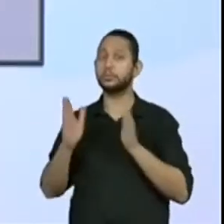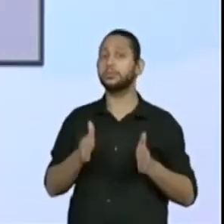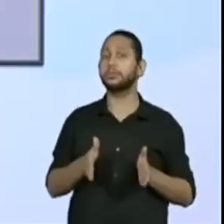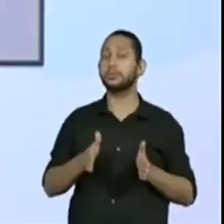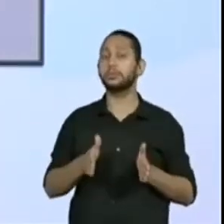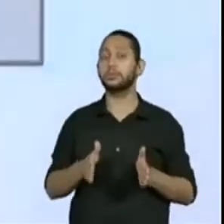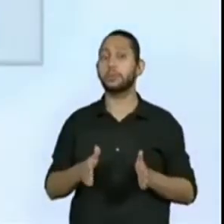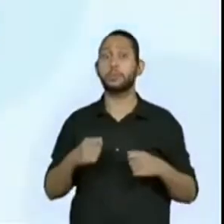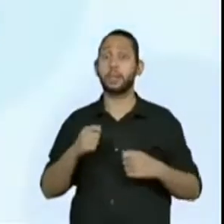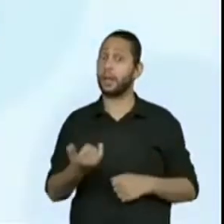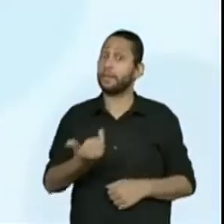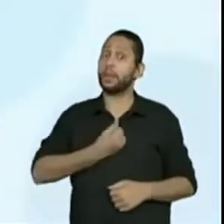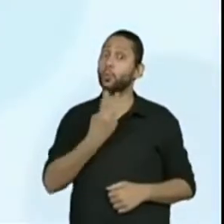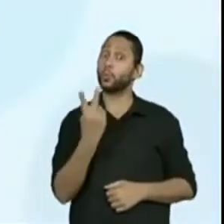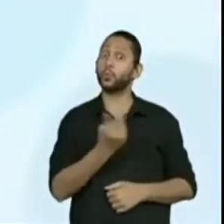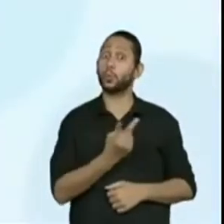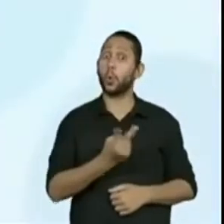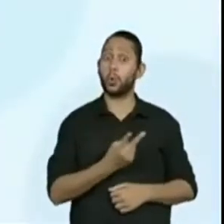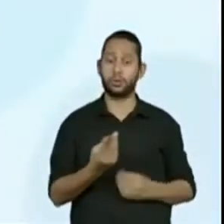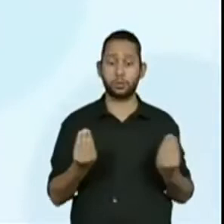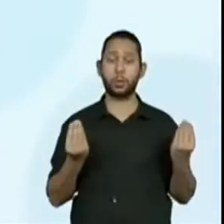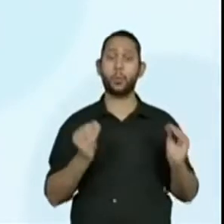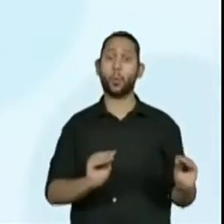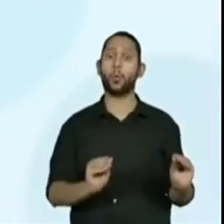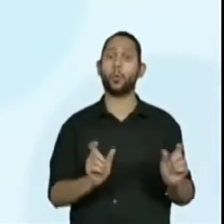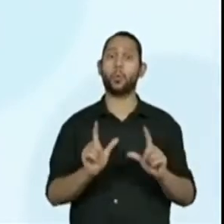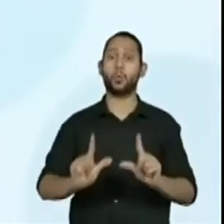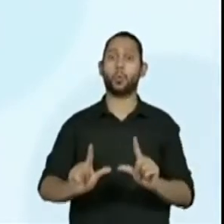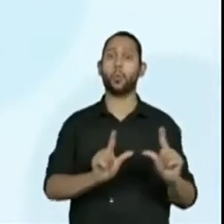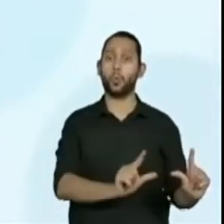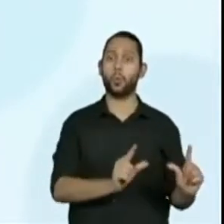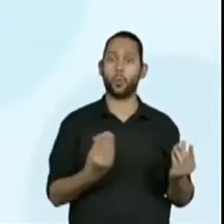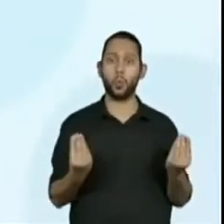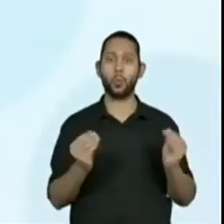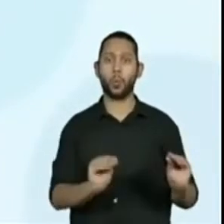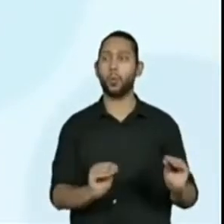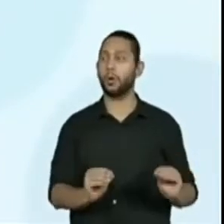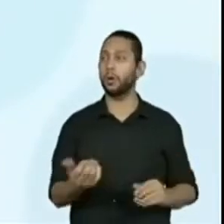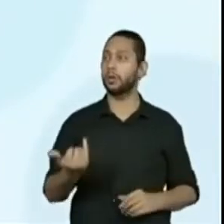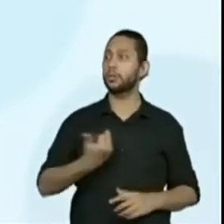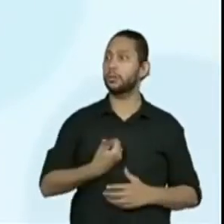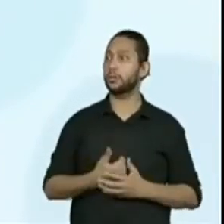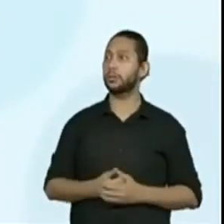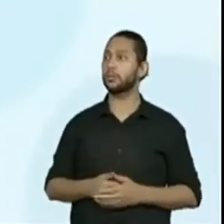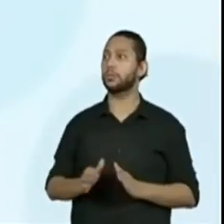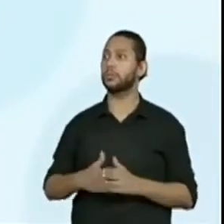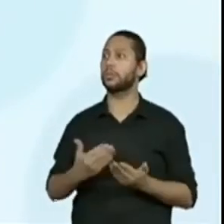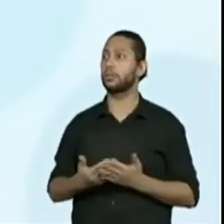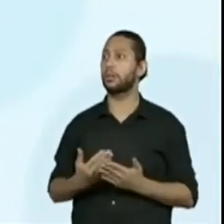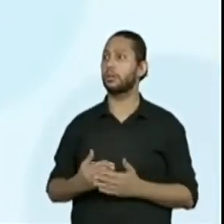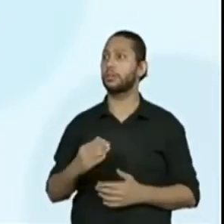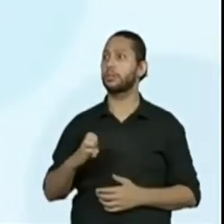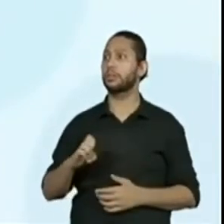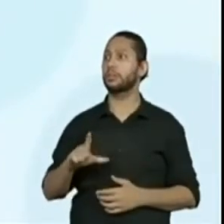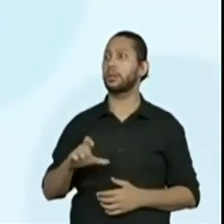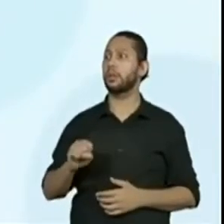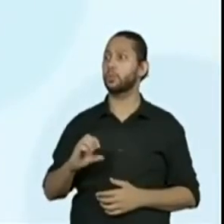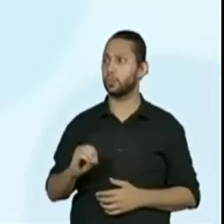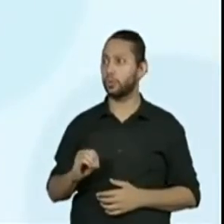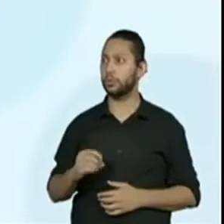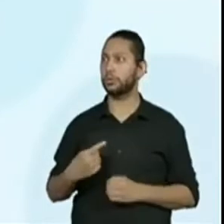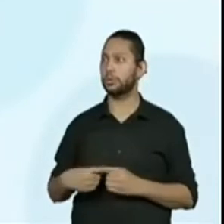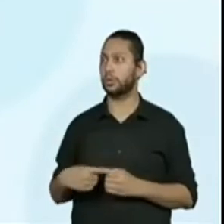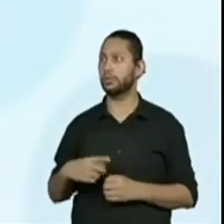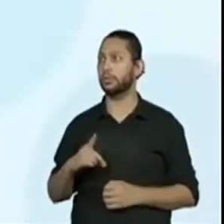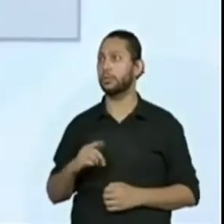disser os dois, aí eu já falo o nome aqui, hein, pessoal? Vamos lá. Escola Celso Barbieri, de Dobrada. Já deu